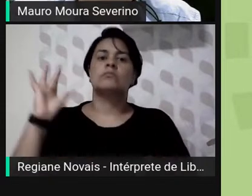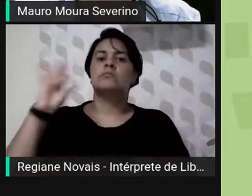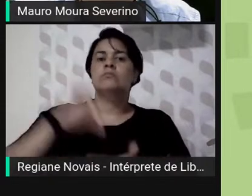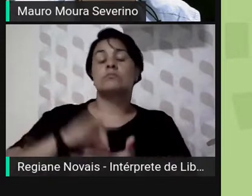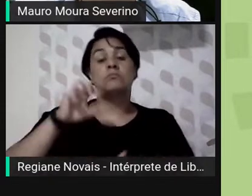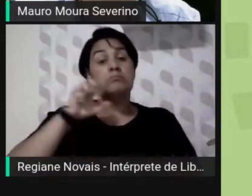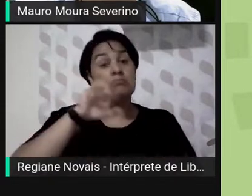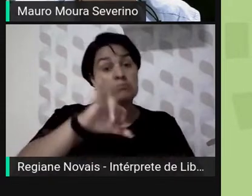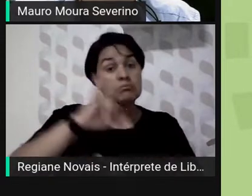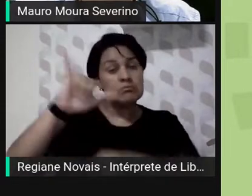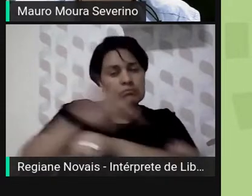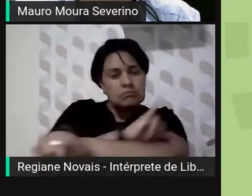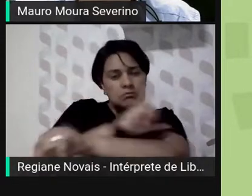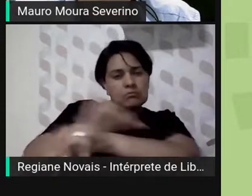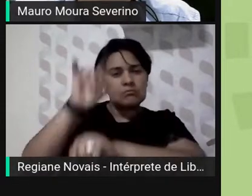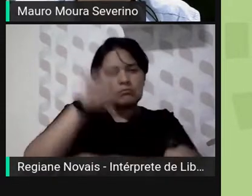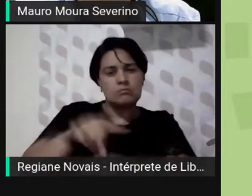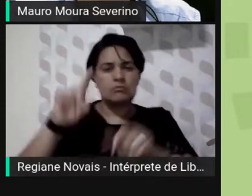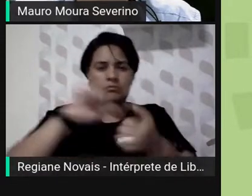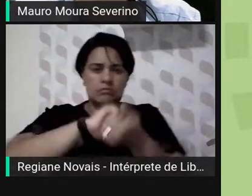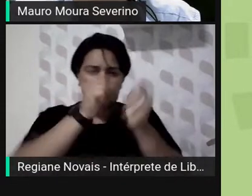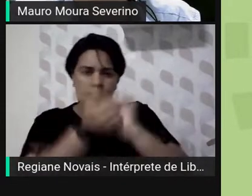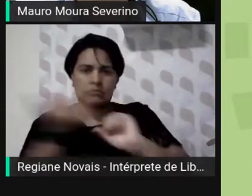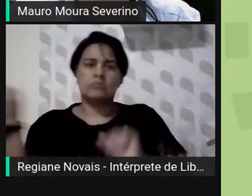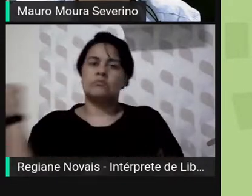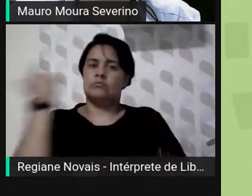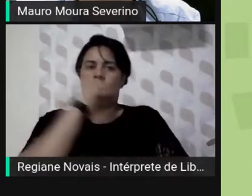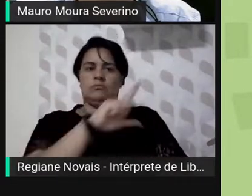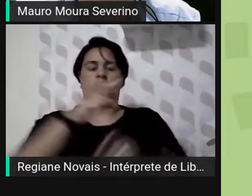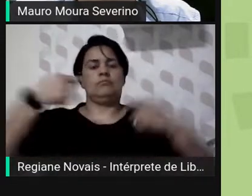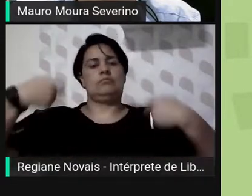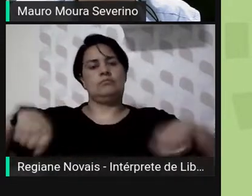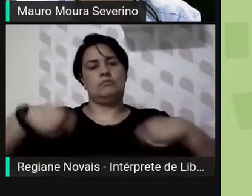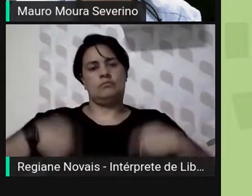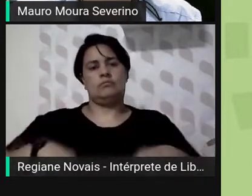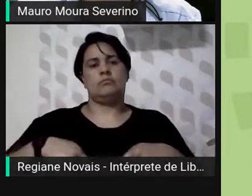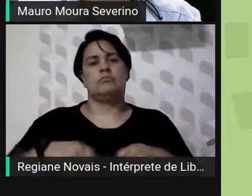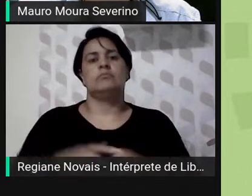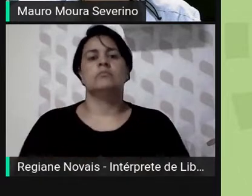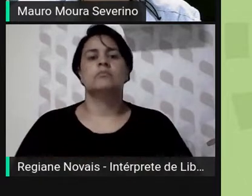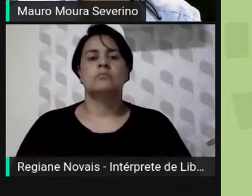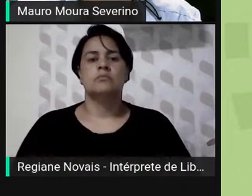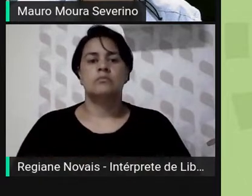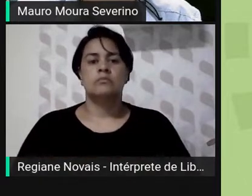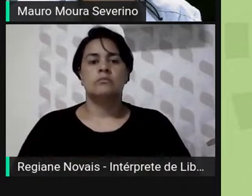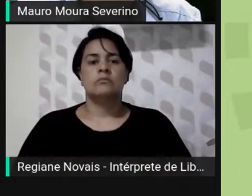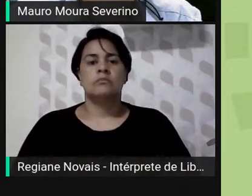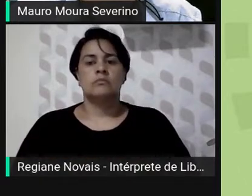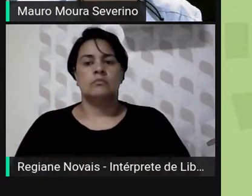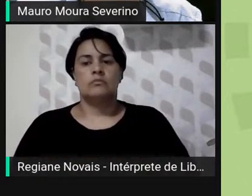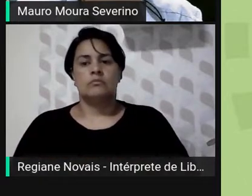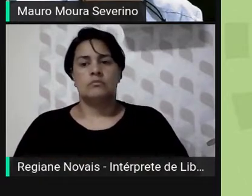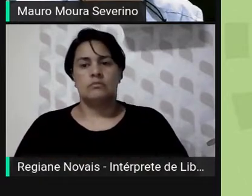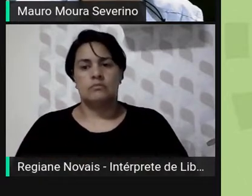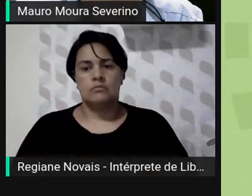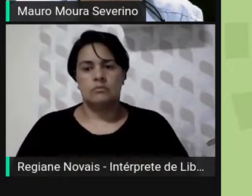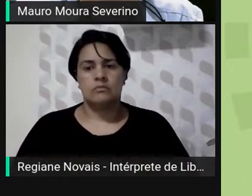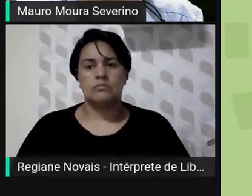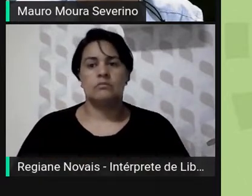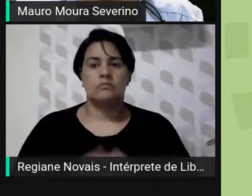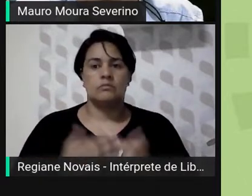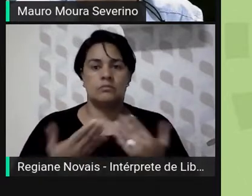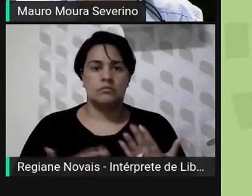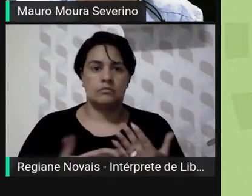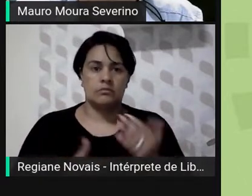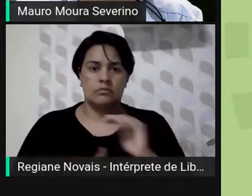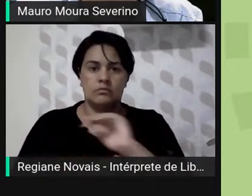estratégias utilizadas são adequadas ou necessitam de agentes. E é claro que, além dos atributos da